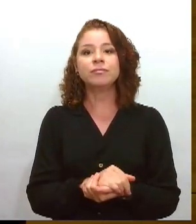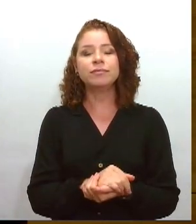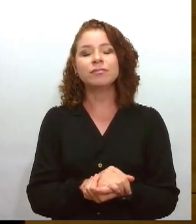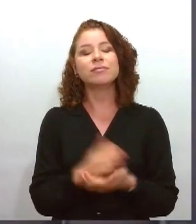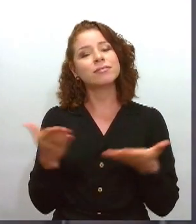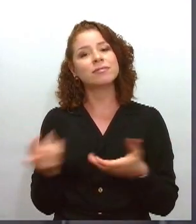Milton Júnior. Obrigado.